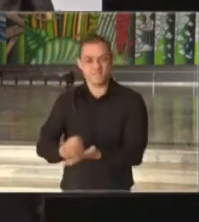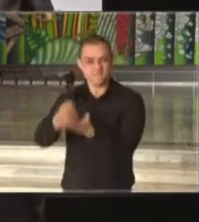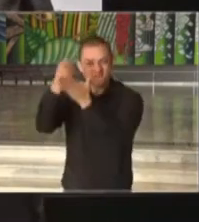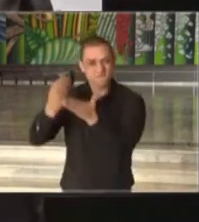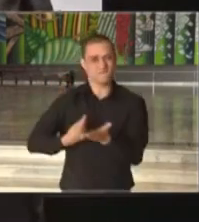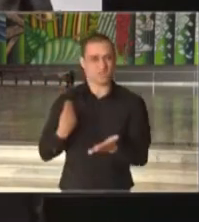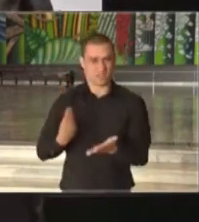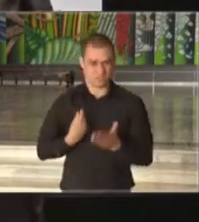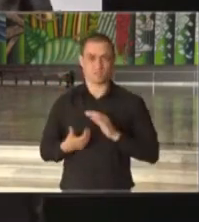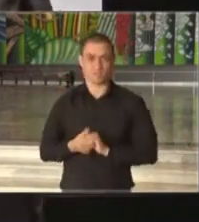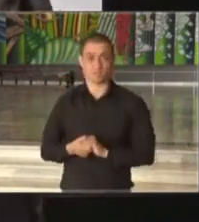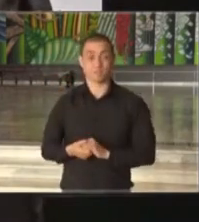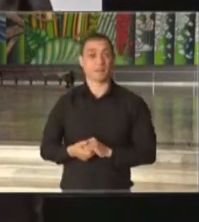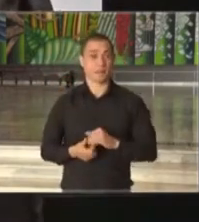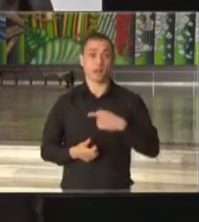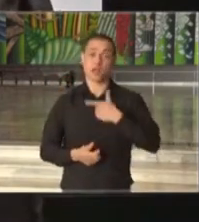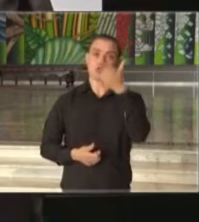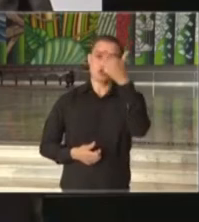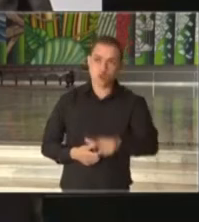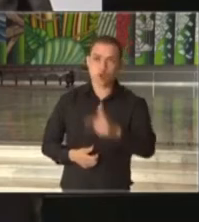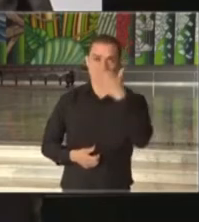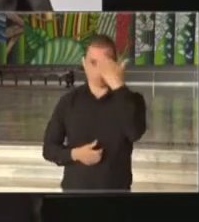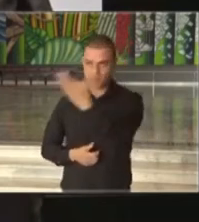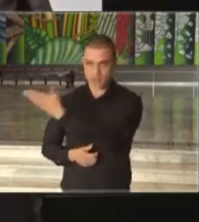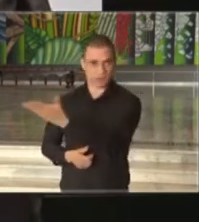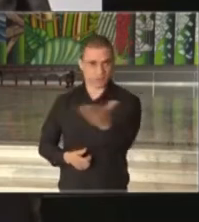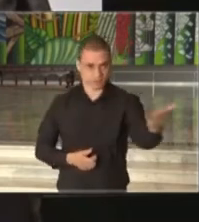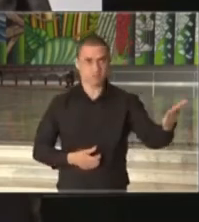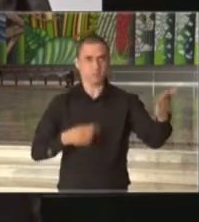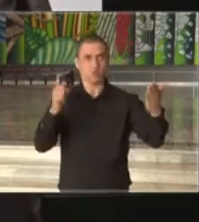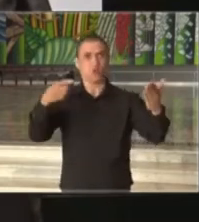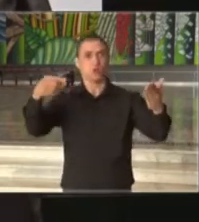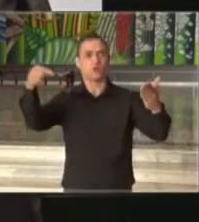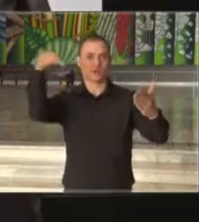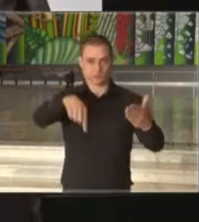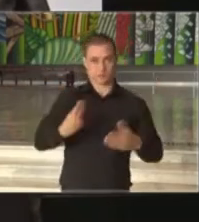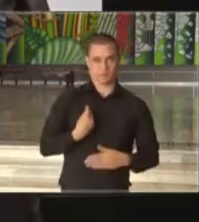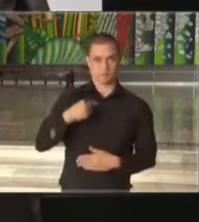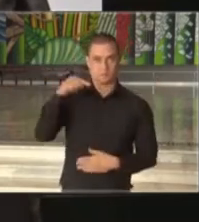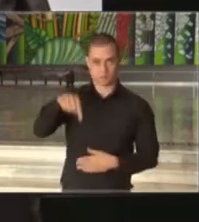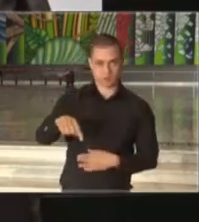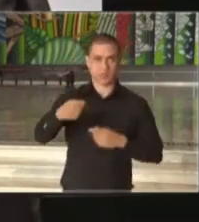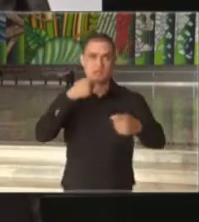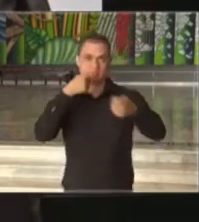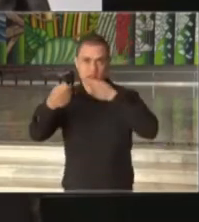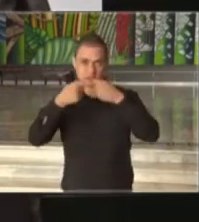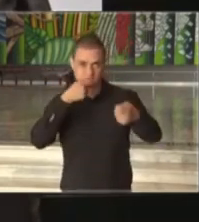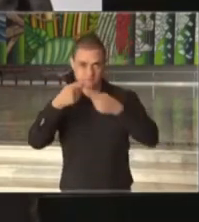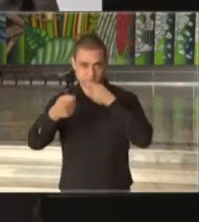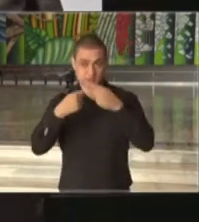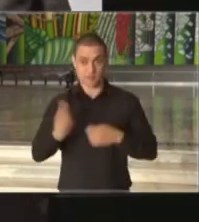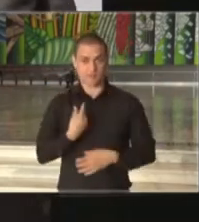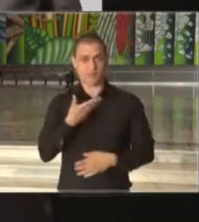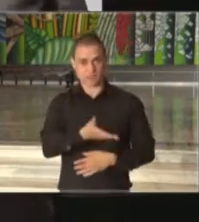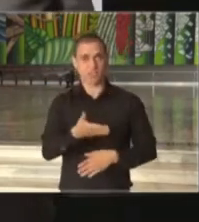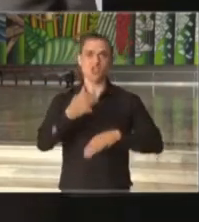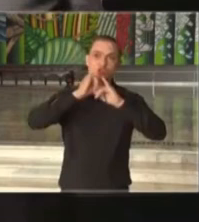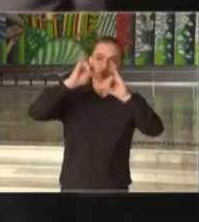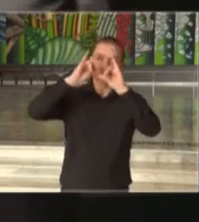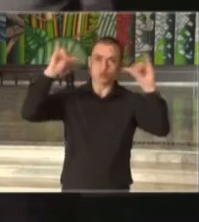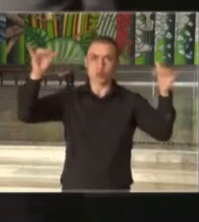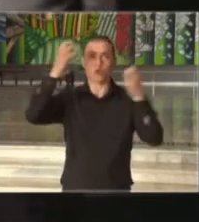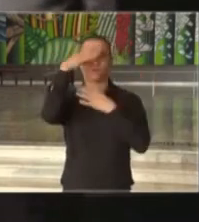vidas. Quero mais uma vez agradecer aos veículos de comunicação que aqui participam e que estão presentes, divulgando e